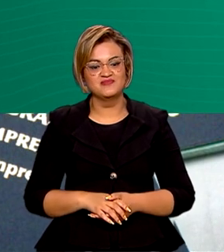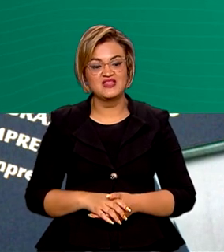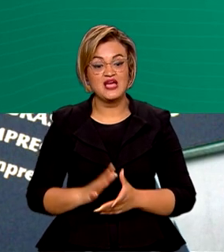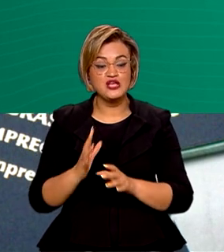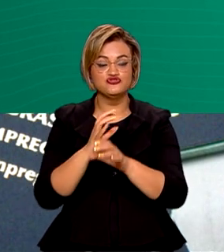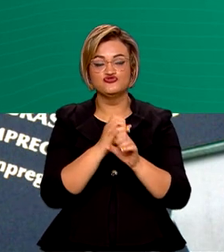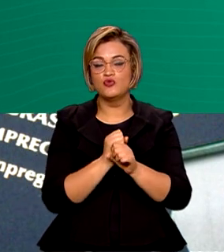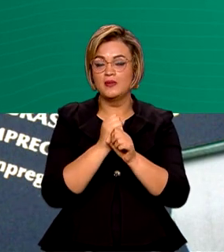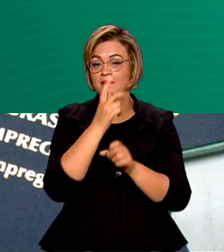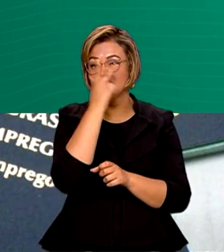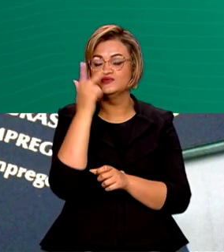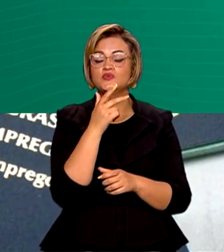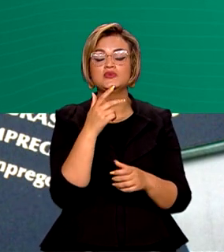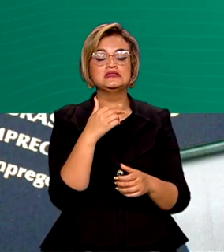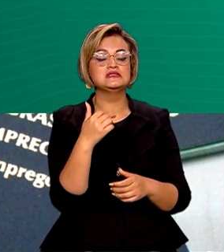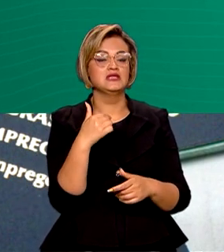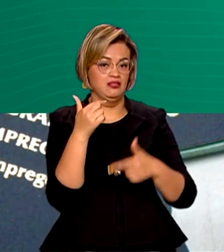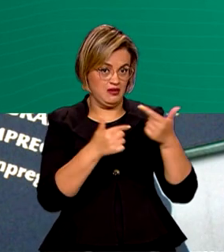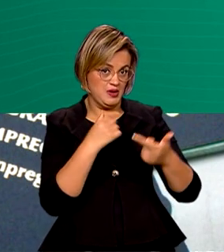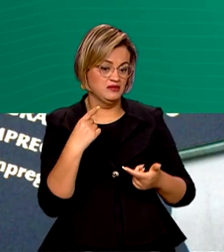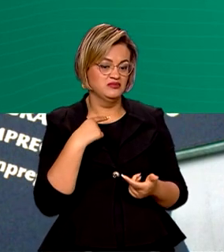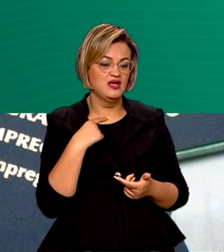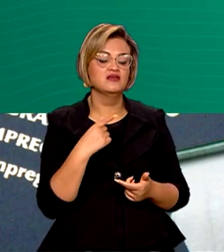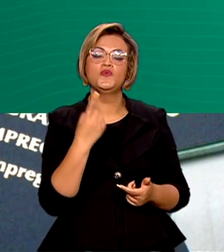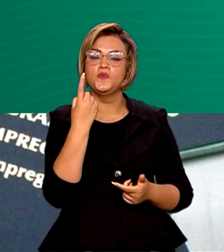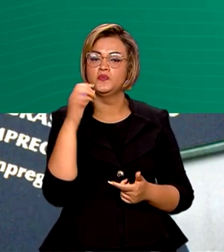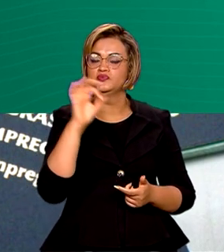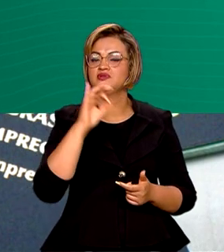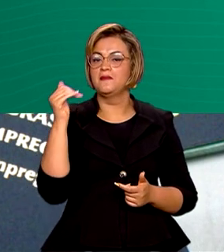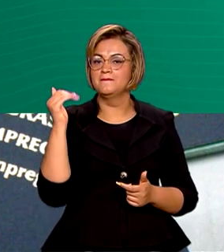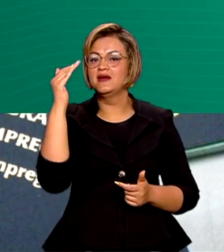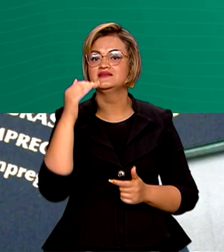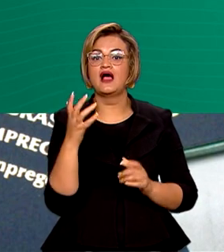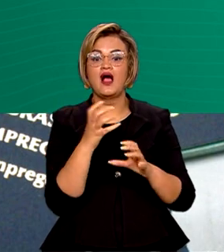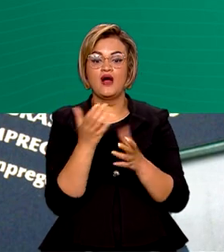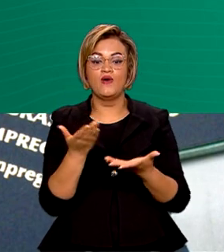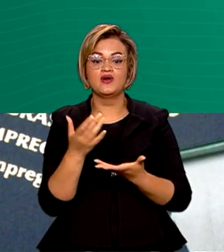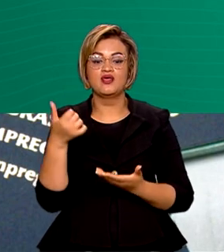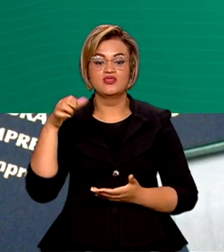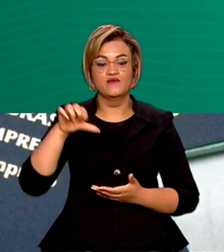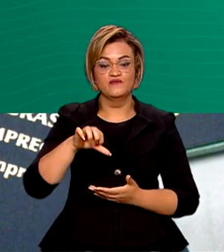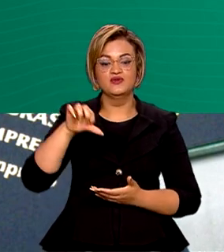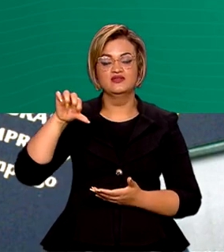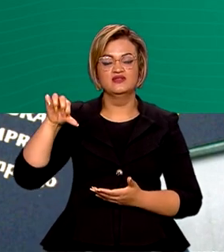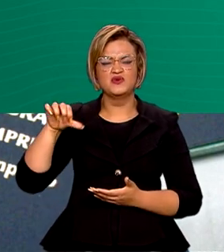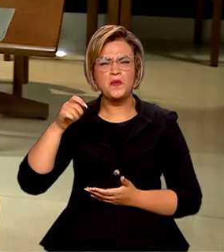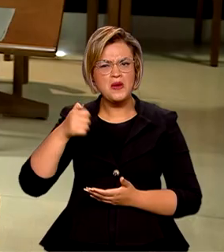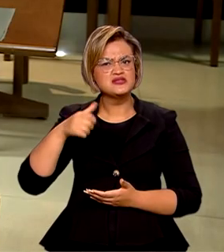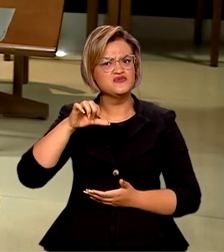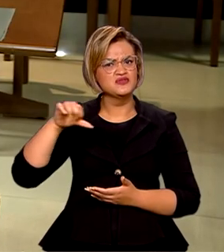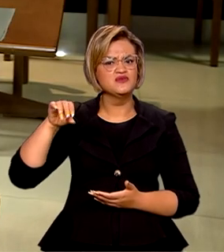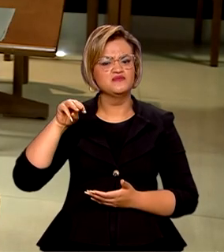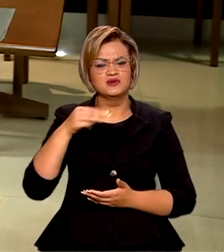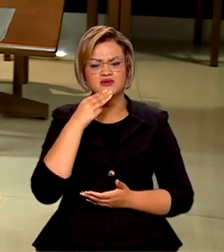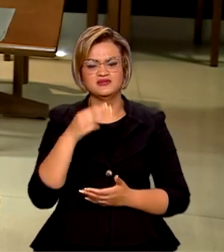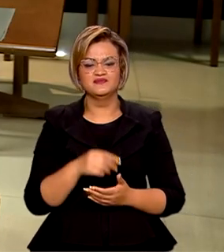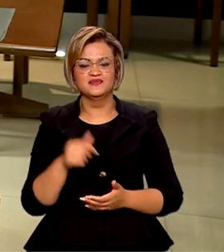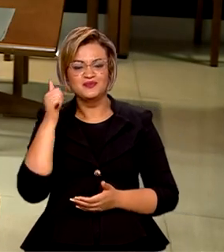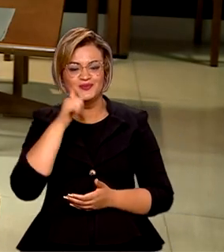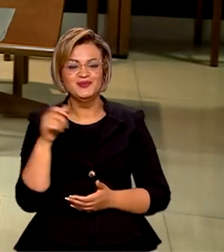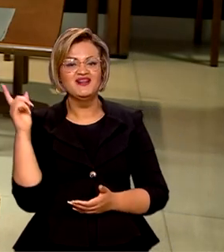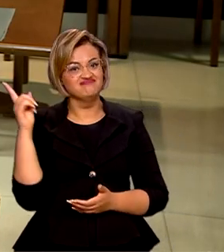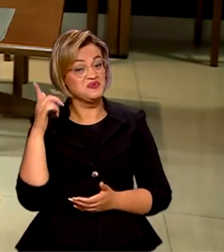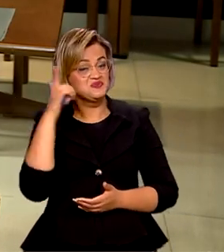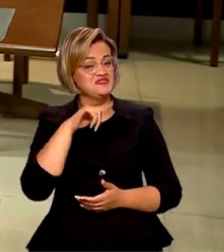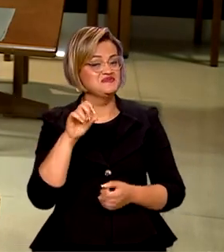total de pessoas ocupadas cresceu mais de 1%, chegando a quase 99 milhões de brasileiros. A Ketley faz